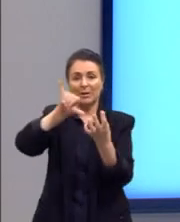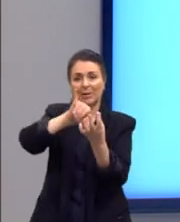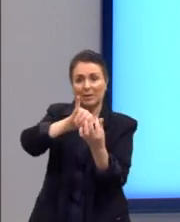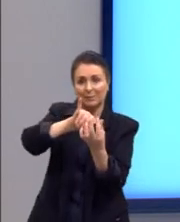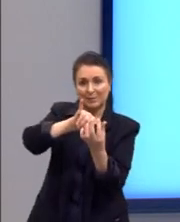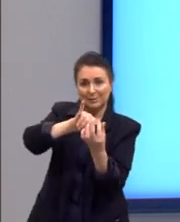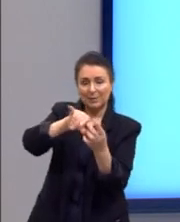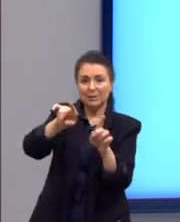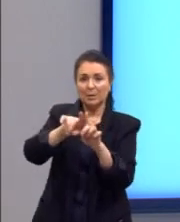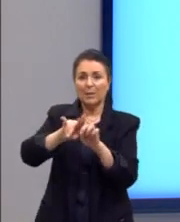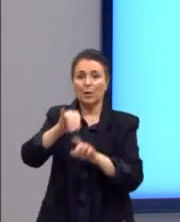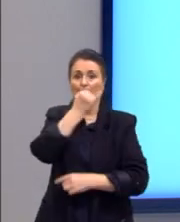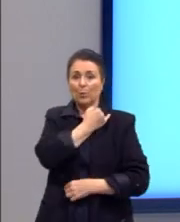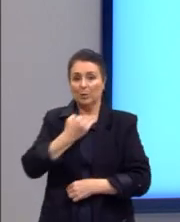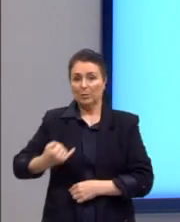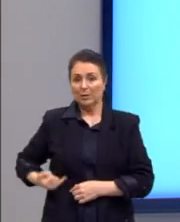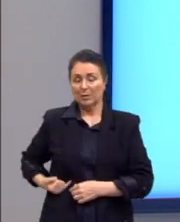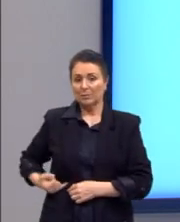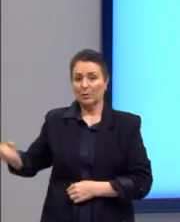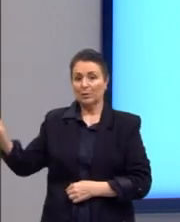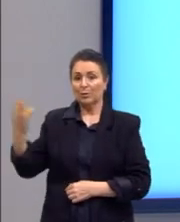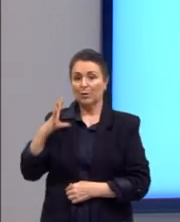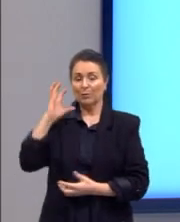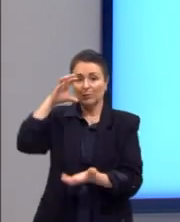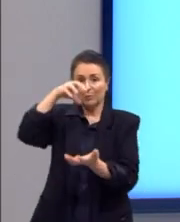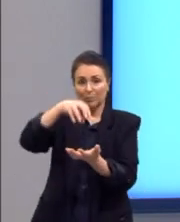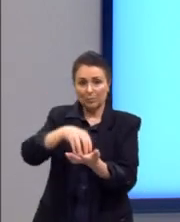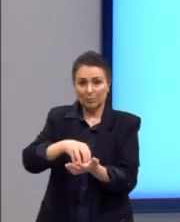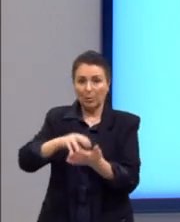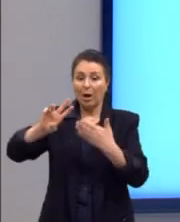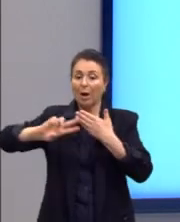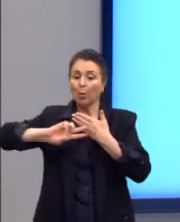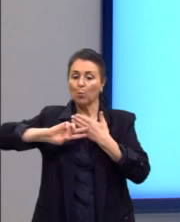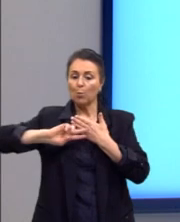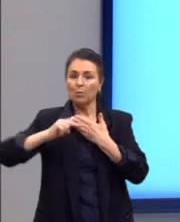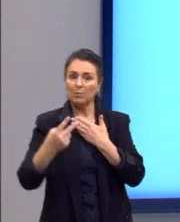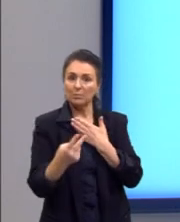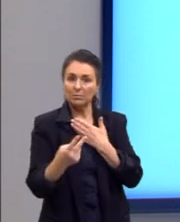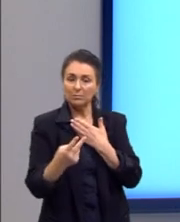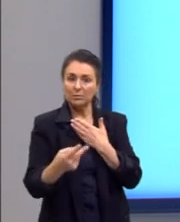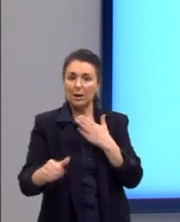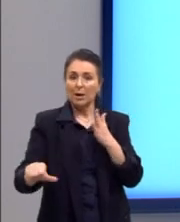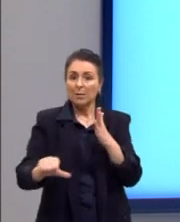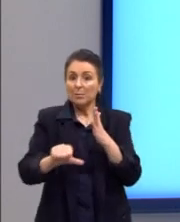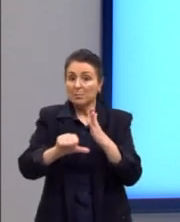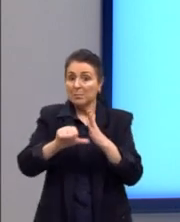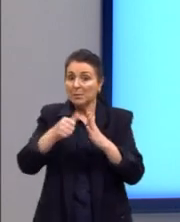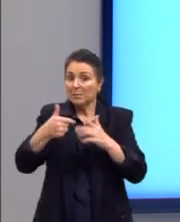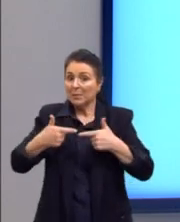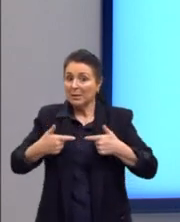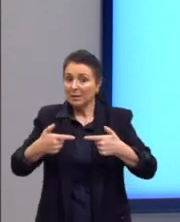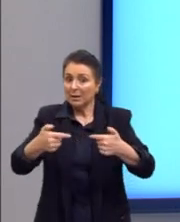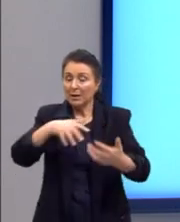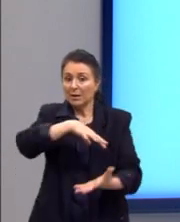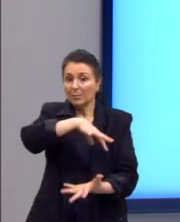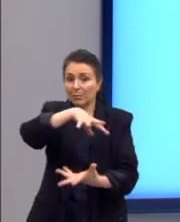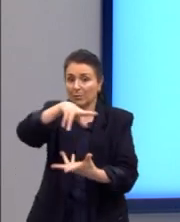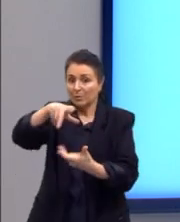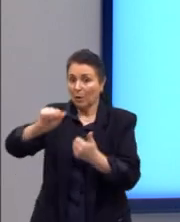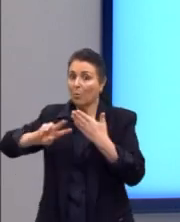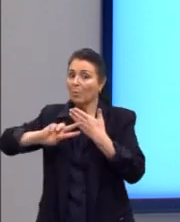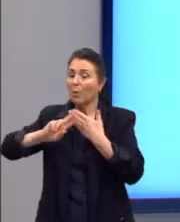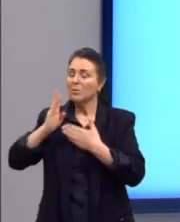um pouquinho do imperialismo e neocolonialismo, a consequência dele. Então, a Primeira Guerra Mundial é colocada como uma consequência